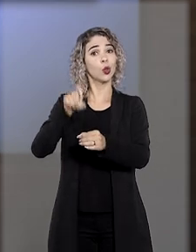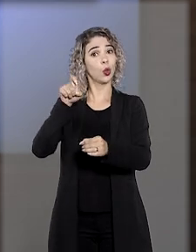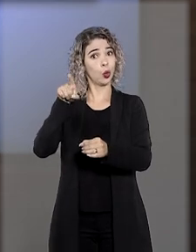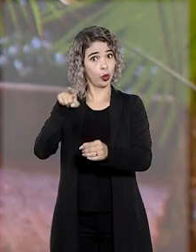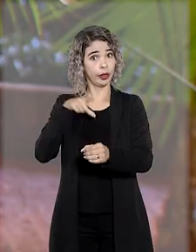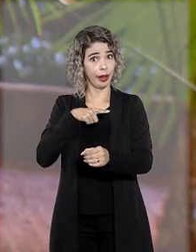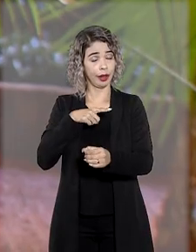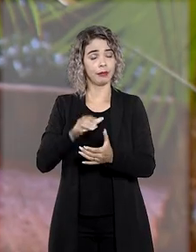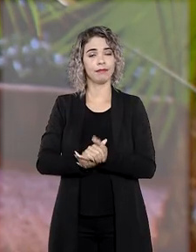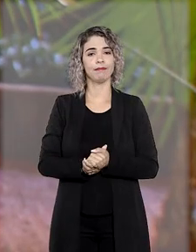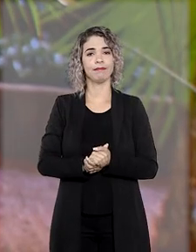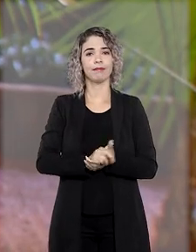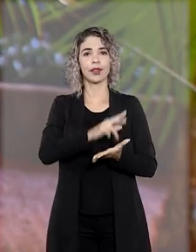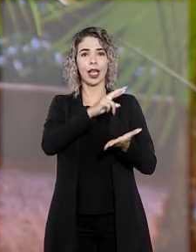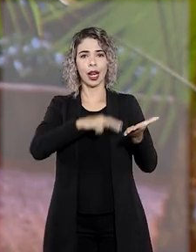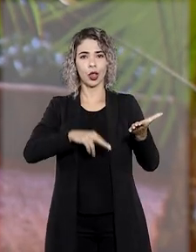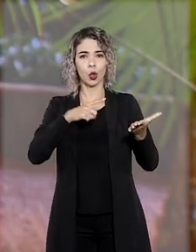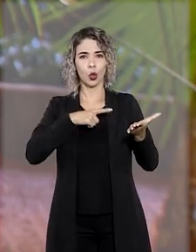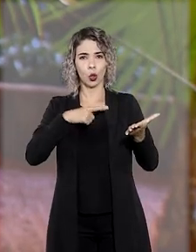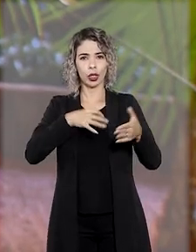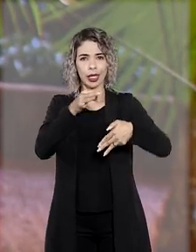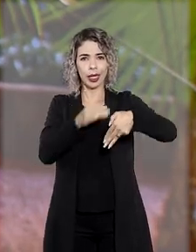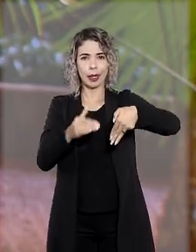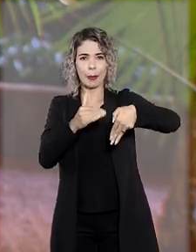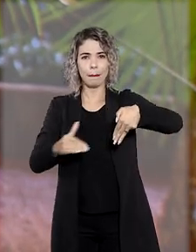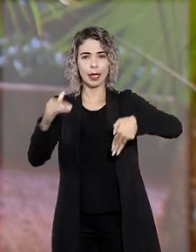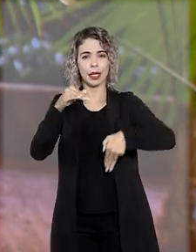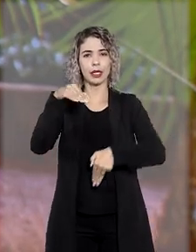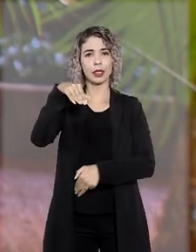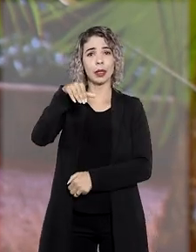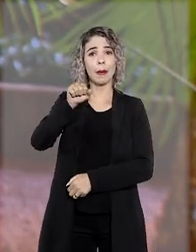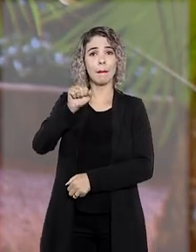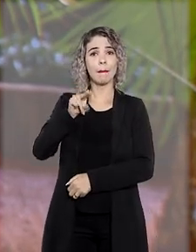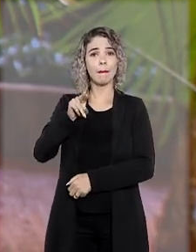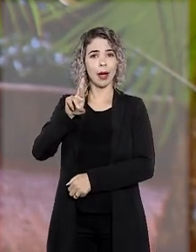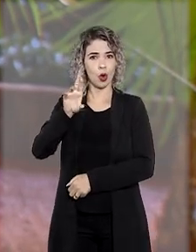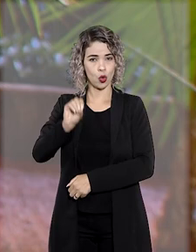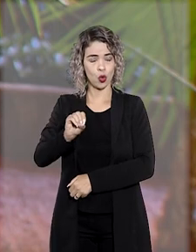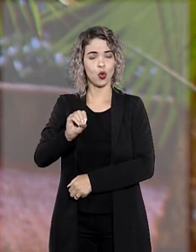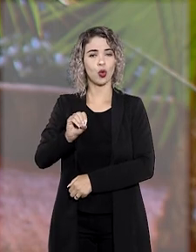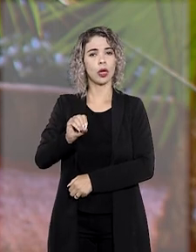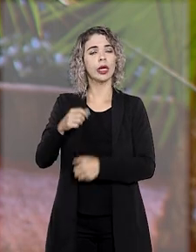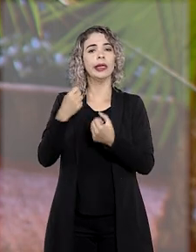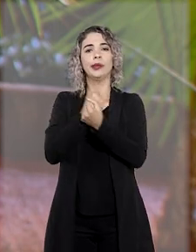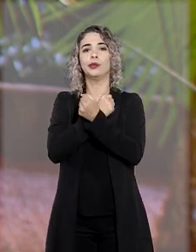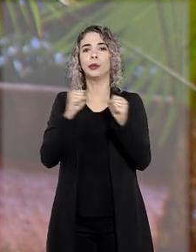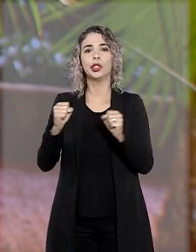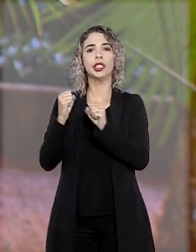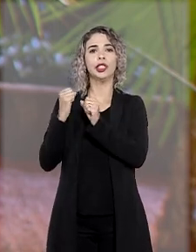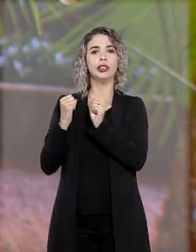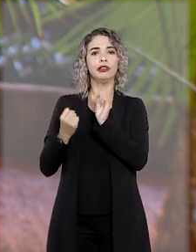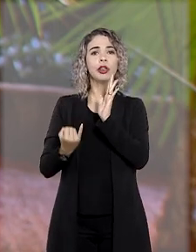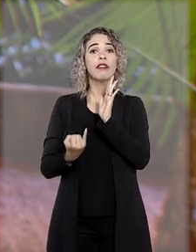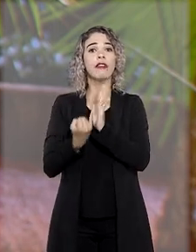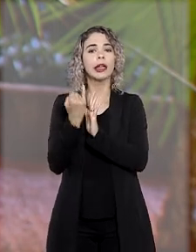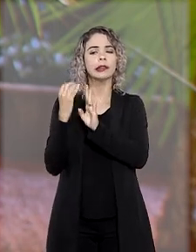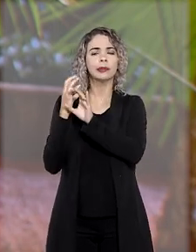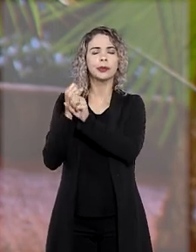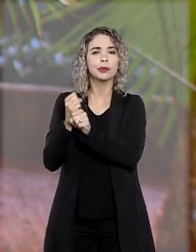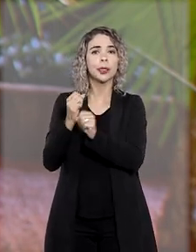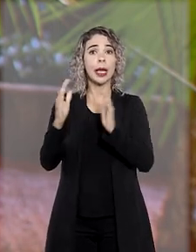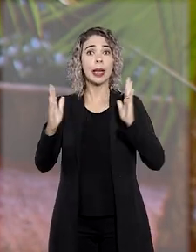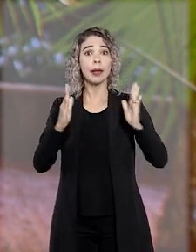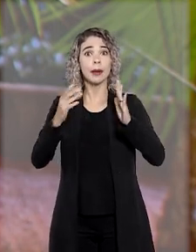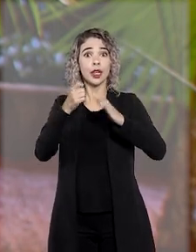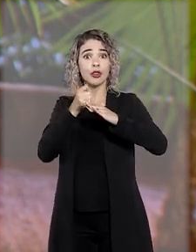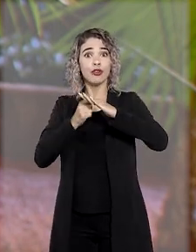operacional. O relator do Recurso Repetitivo, o ministro Mauro Camp Belmarx, observou que é impossível deduzir a inflação do período